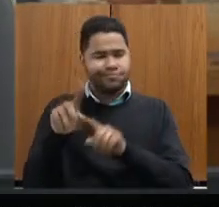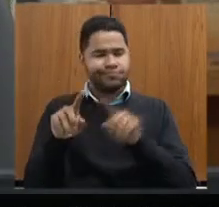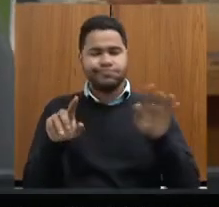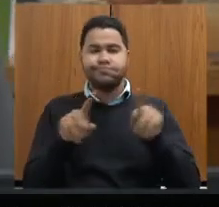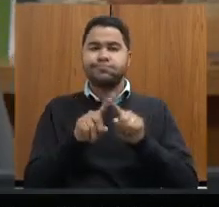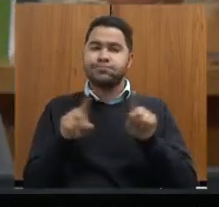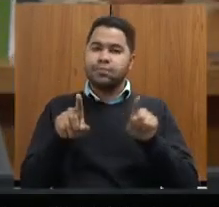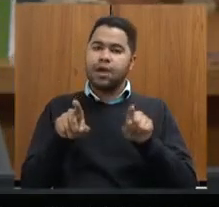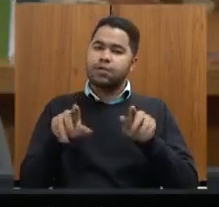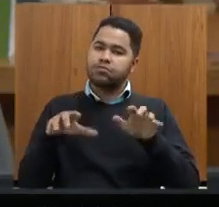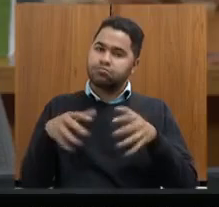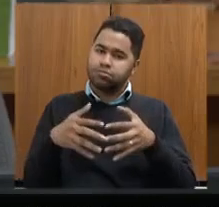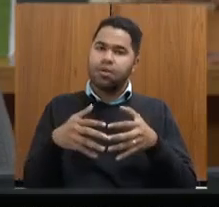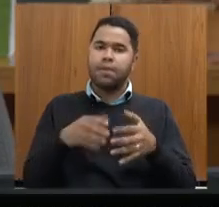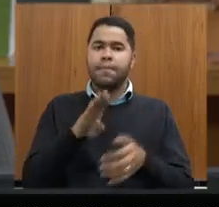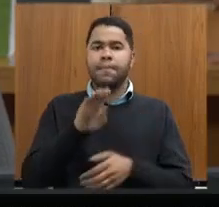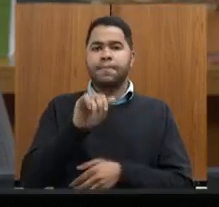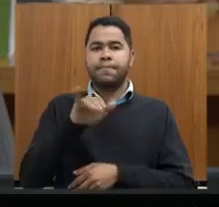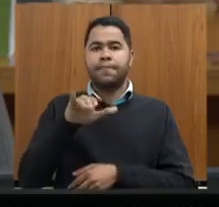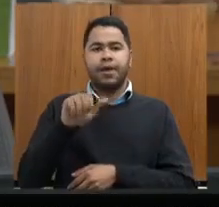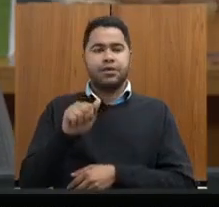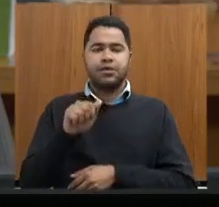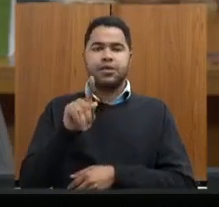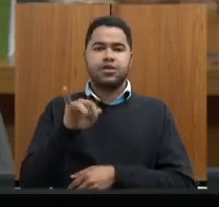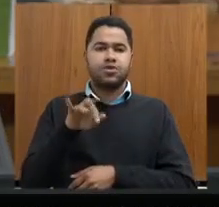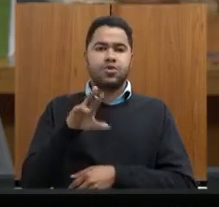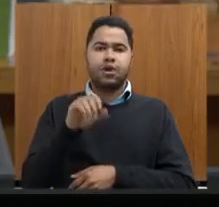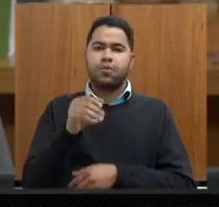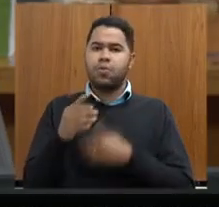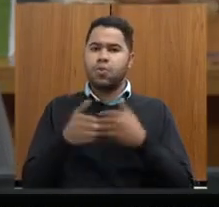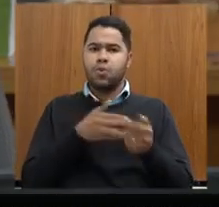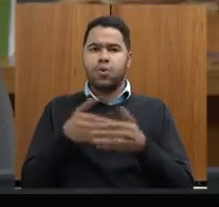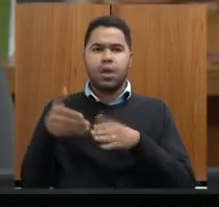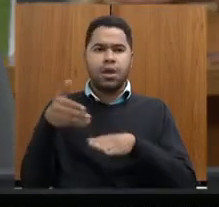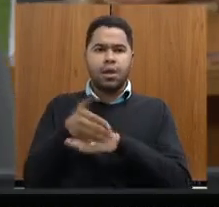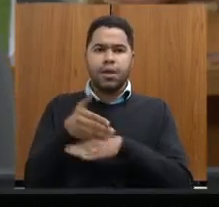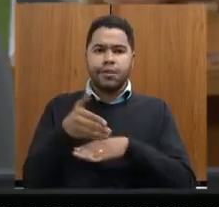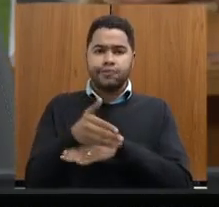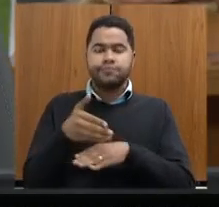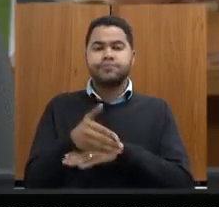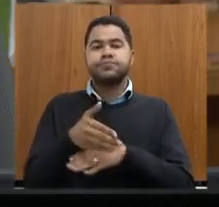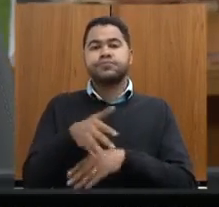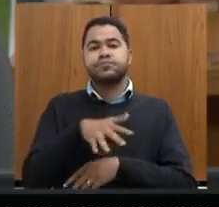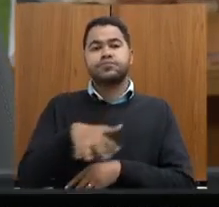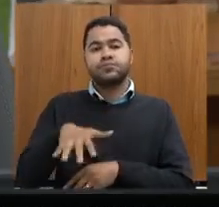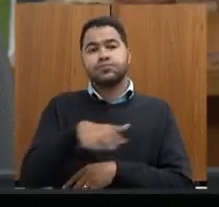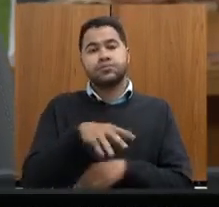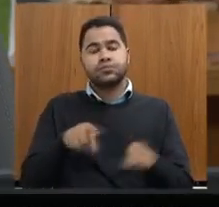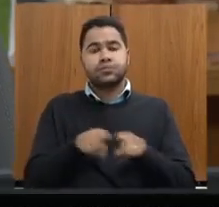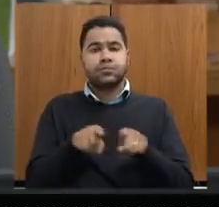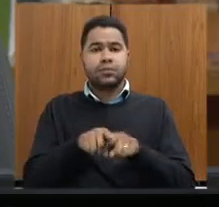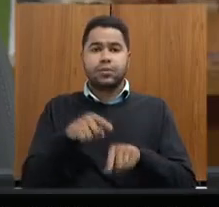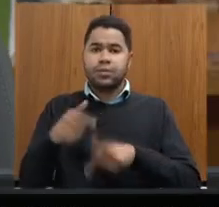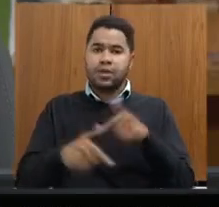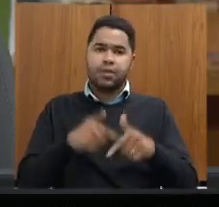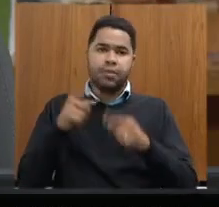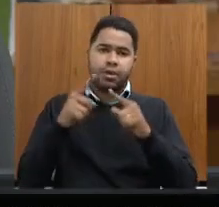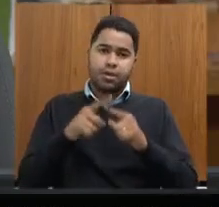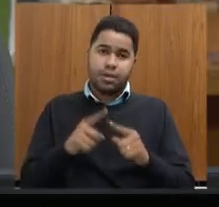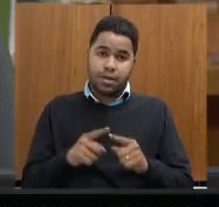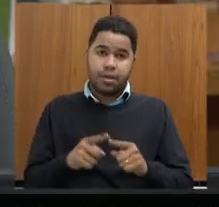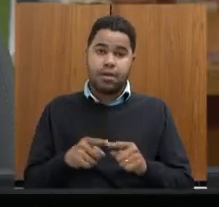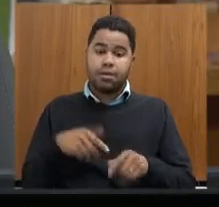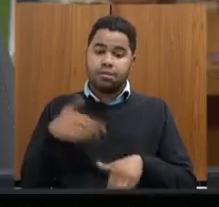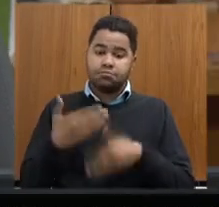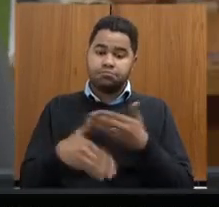porte em comitês de bacia hidrográfica e não há qualquer tipo de intervenção do governador nos conselhos e nem no trabalho técnico que é